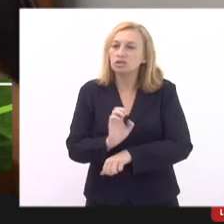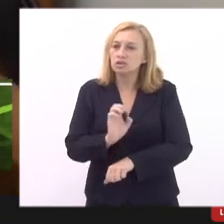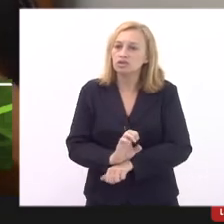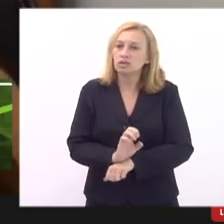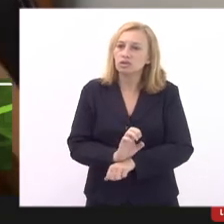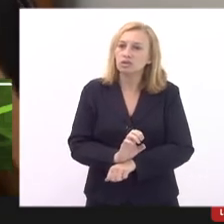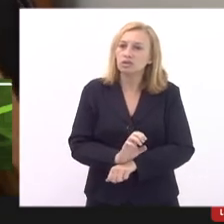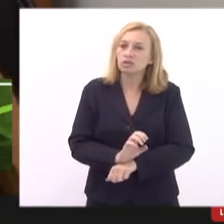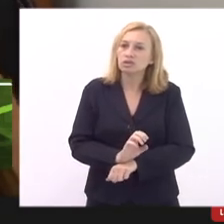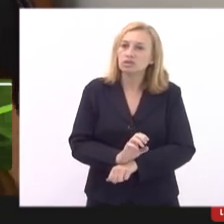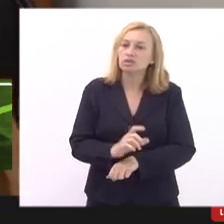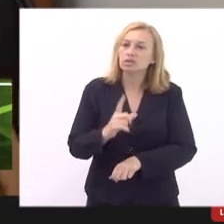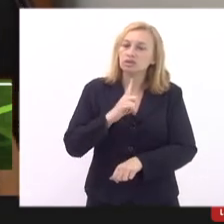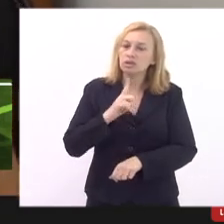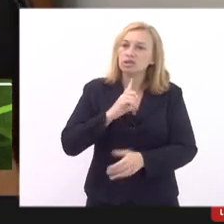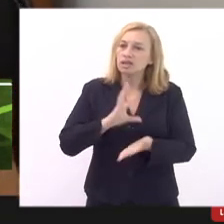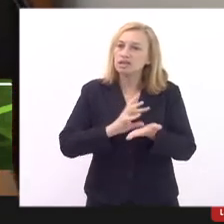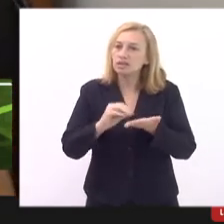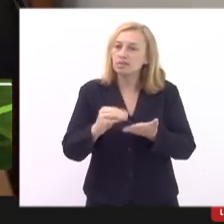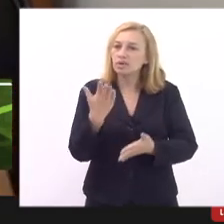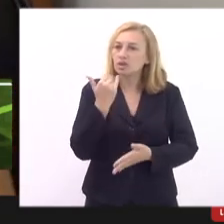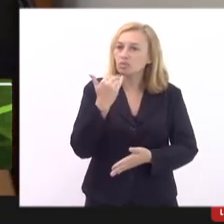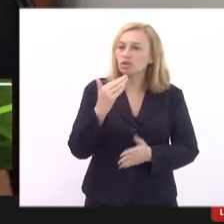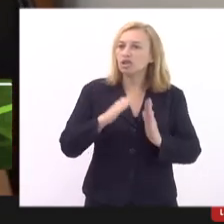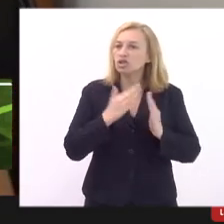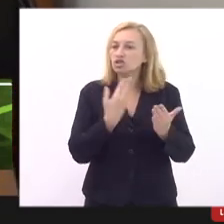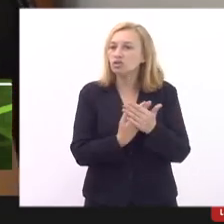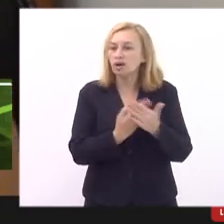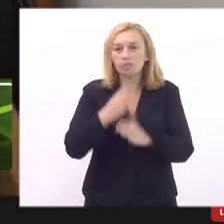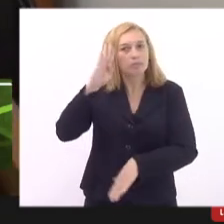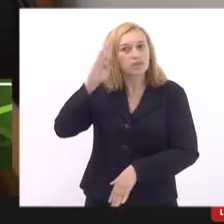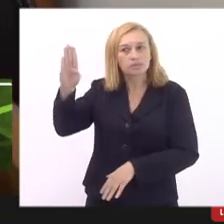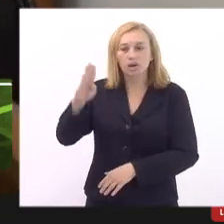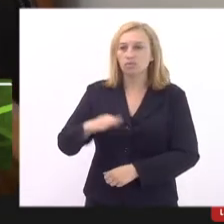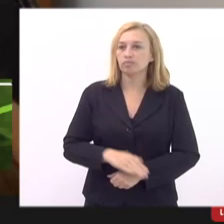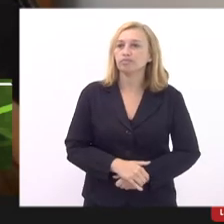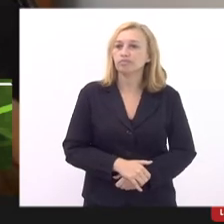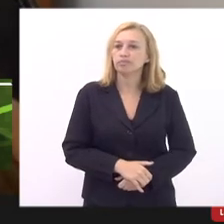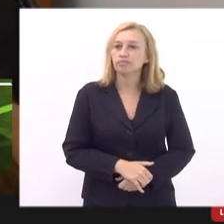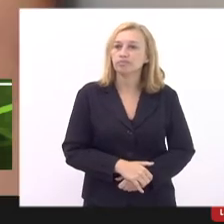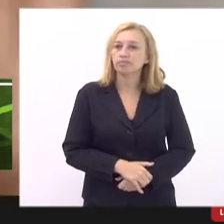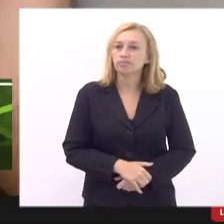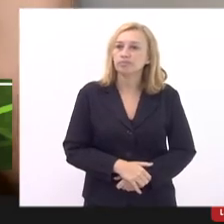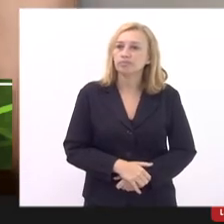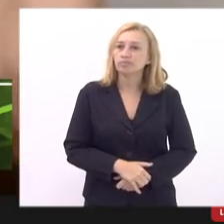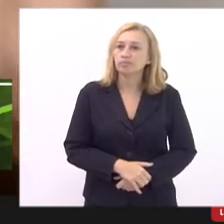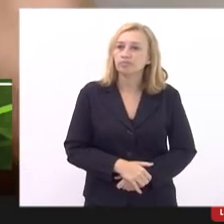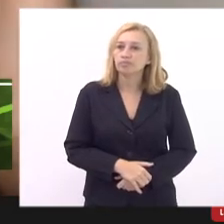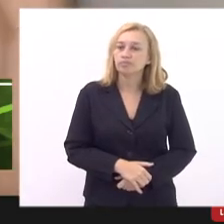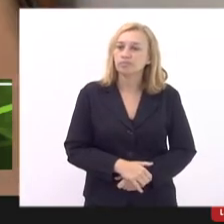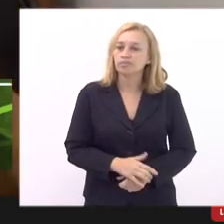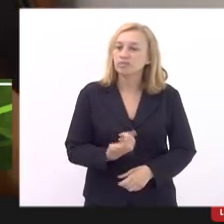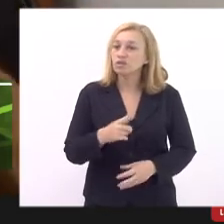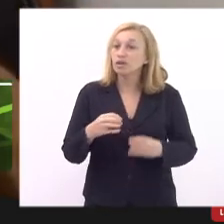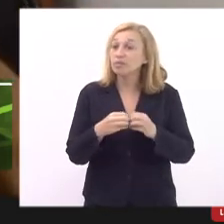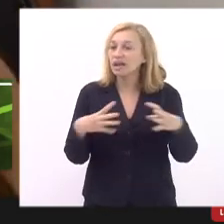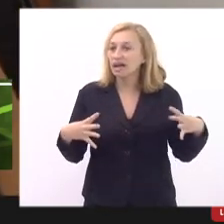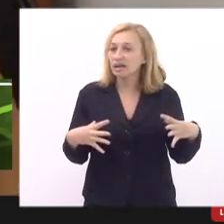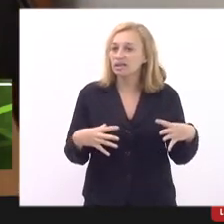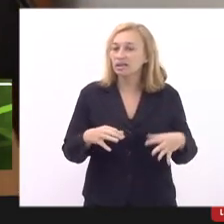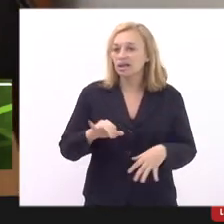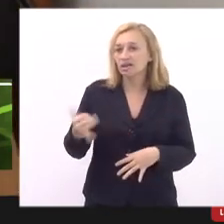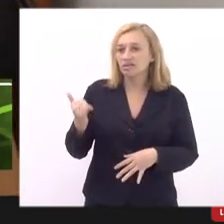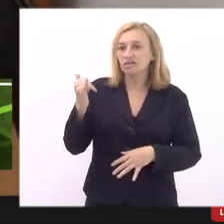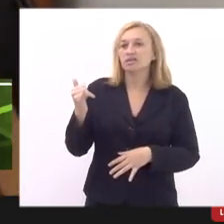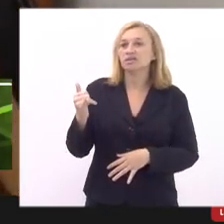ter essa pauta da alimentação escolar como prioridade não existe mágica a inflação dos